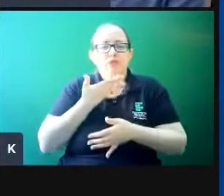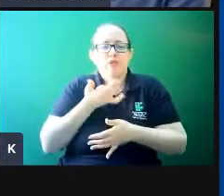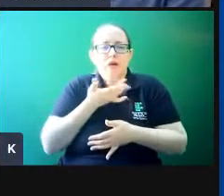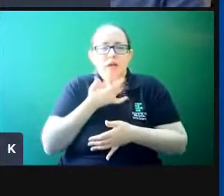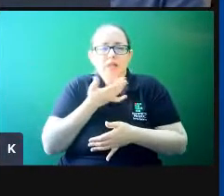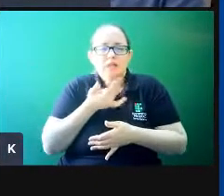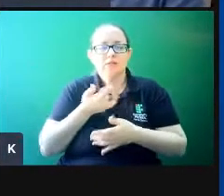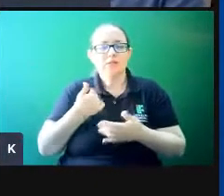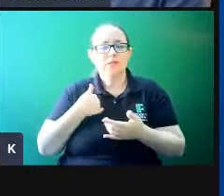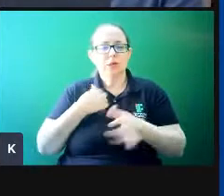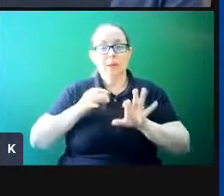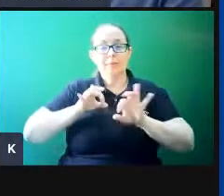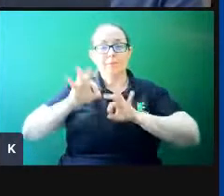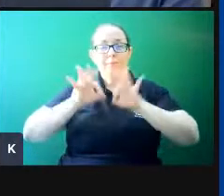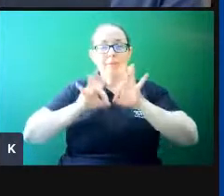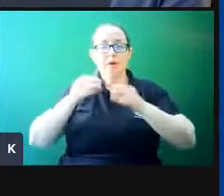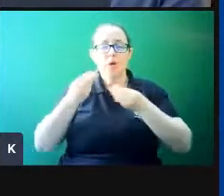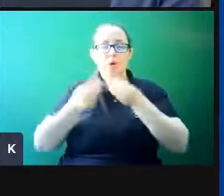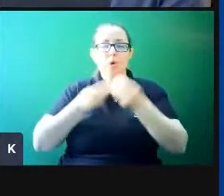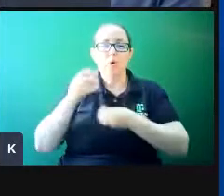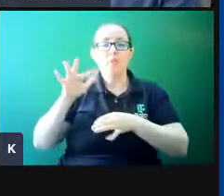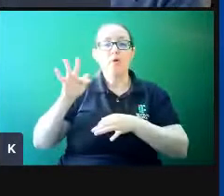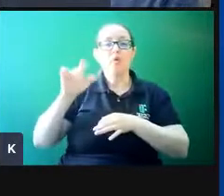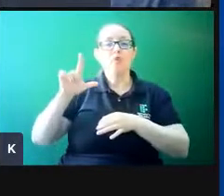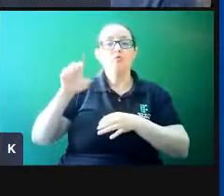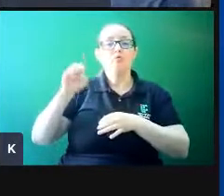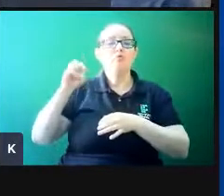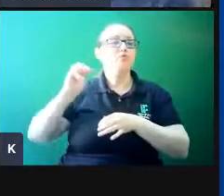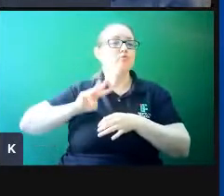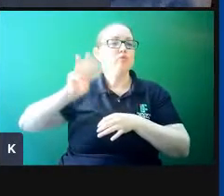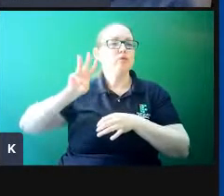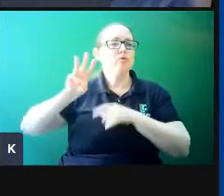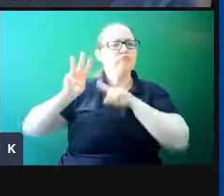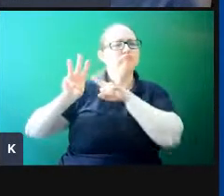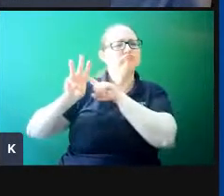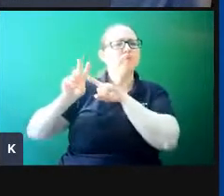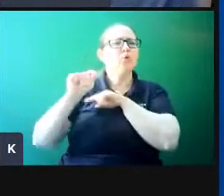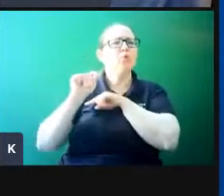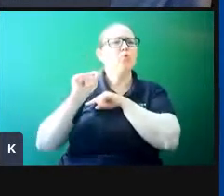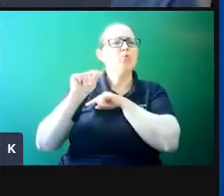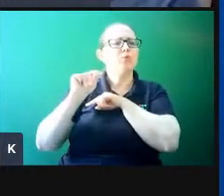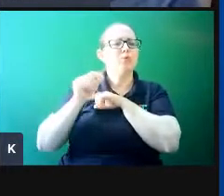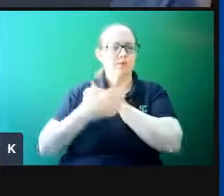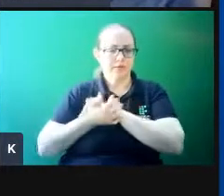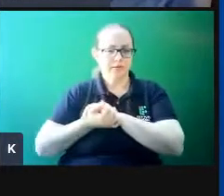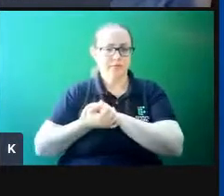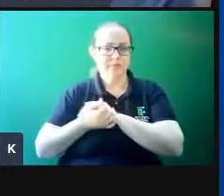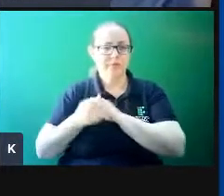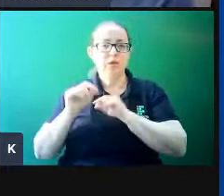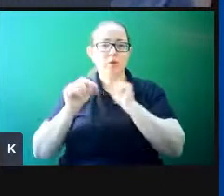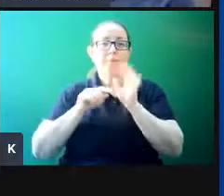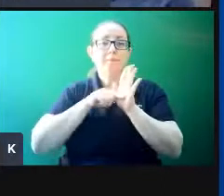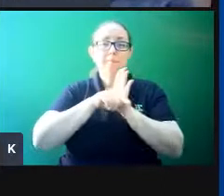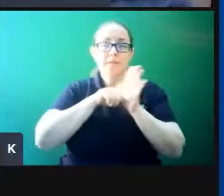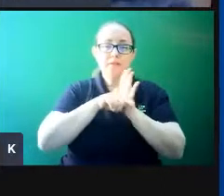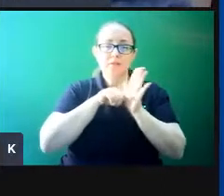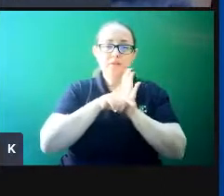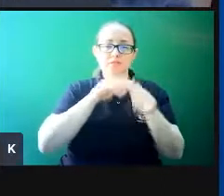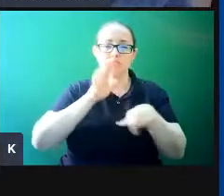me prepara para chegar no estado de flow. O que é o estado de flow? Foi o pesquisador que inclusive